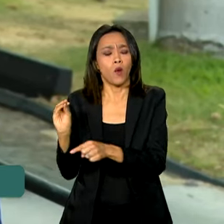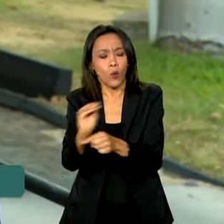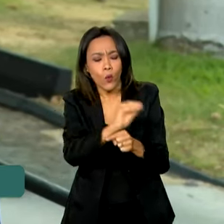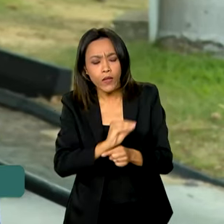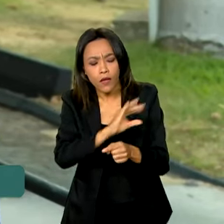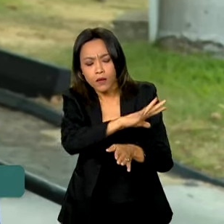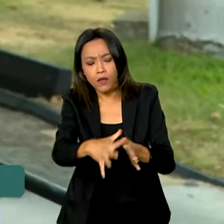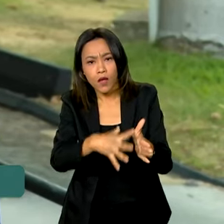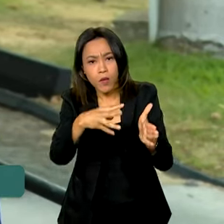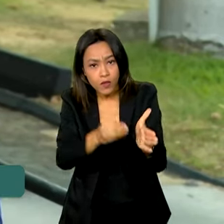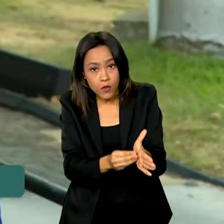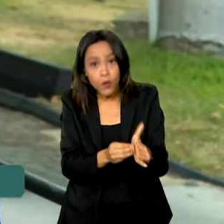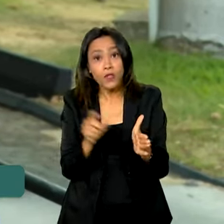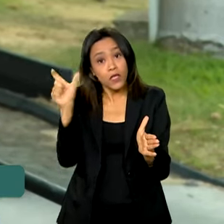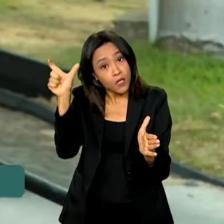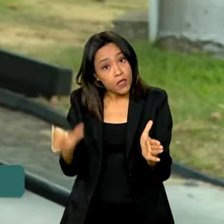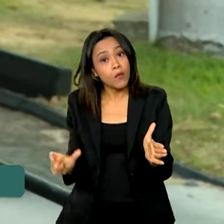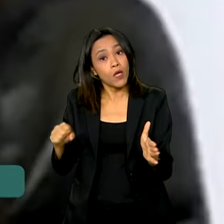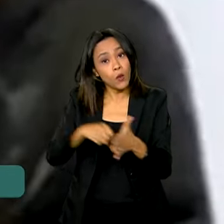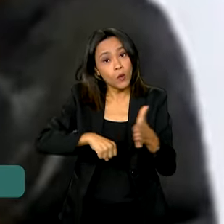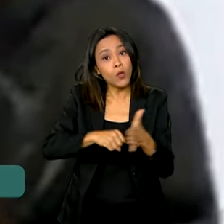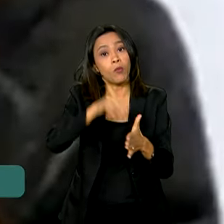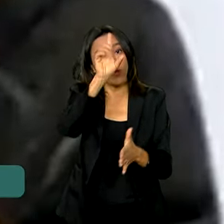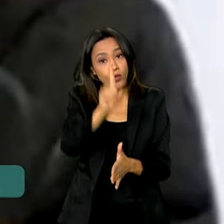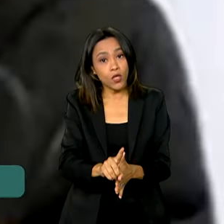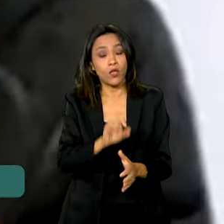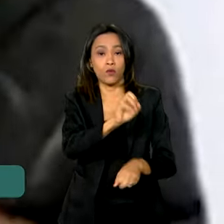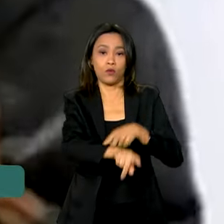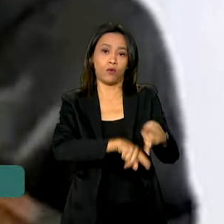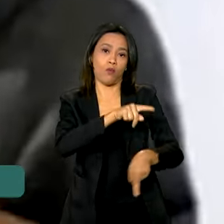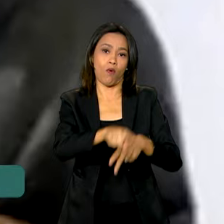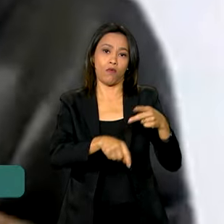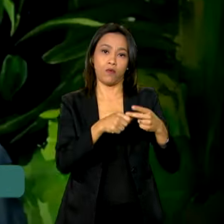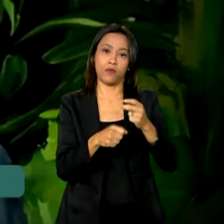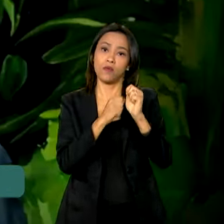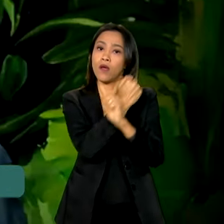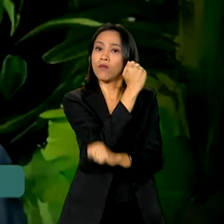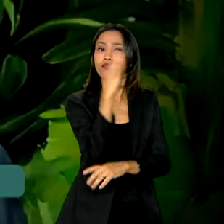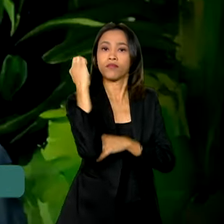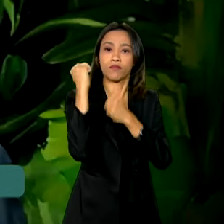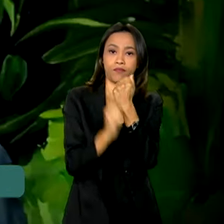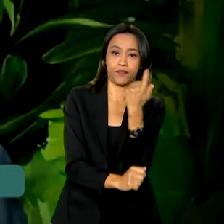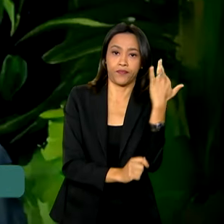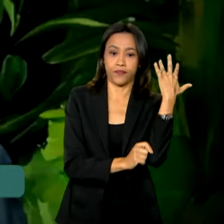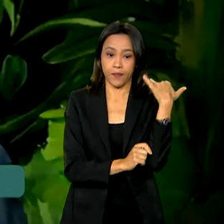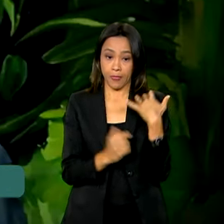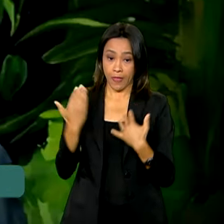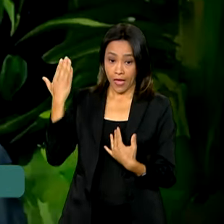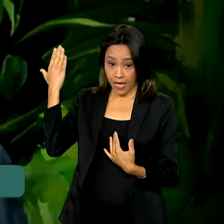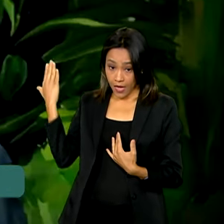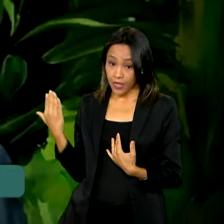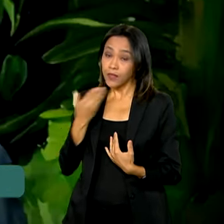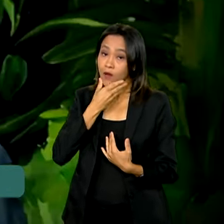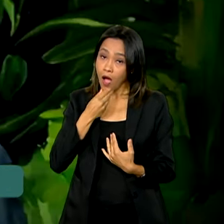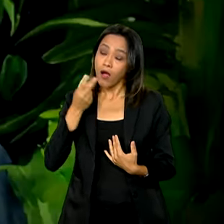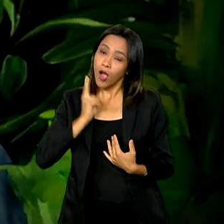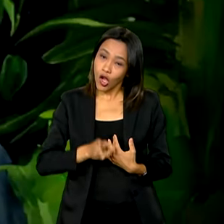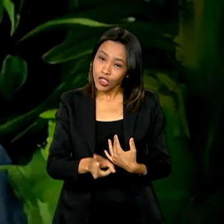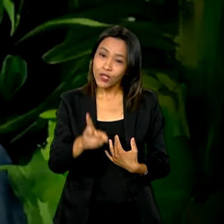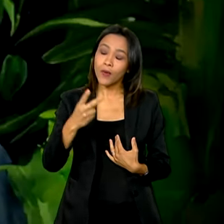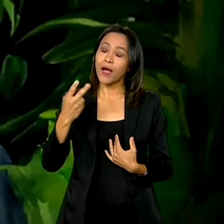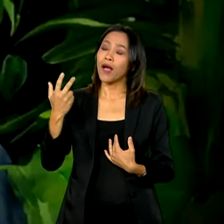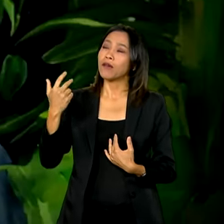pelos direitos de povos da floresta. Para a ministra Marina Silva, o legado de Chico Mendes continua a